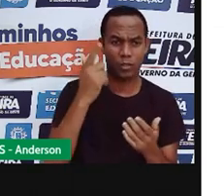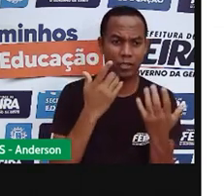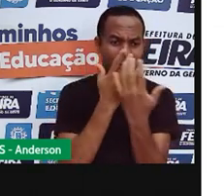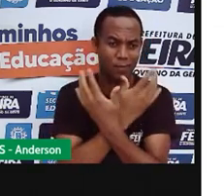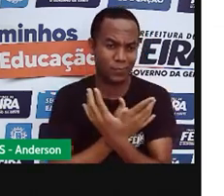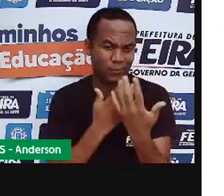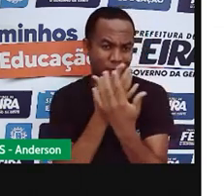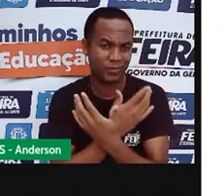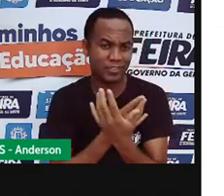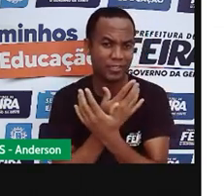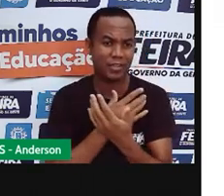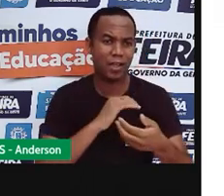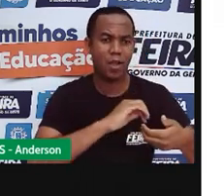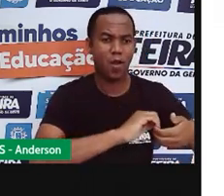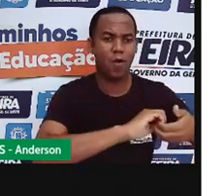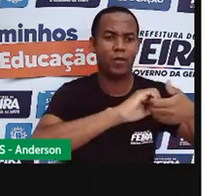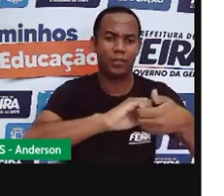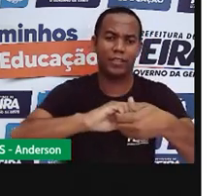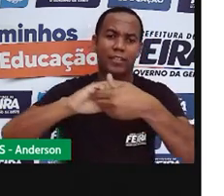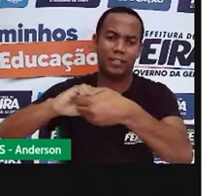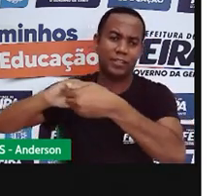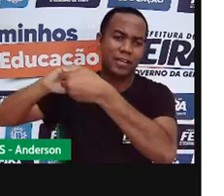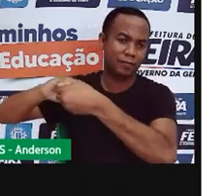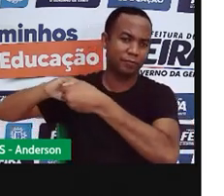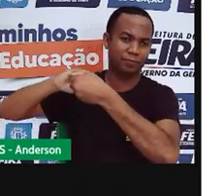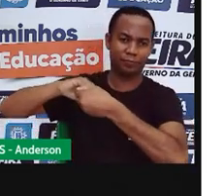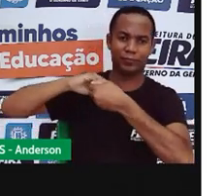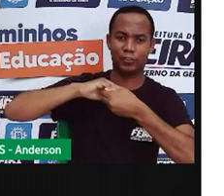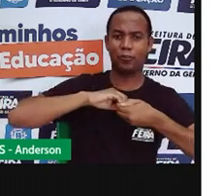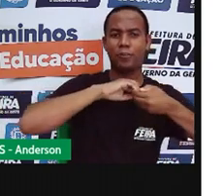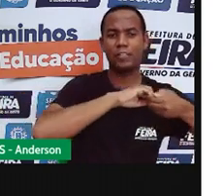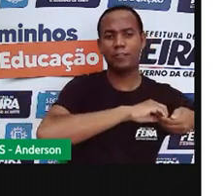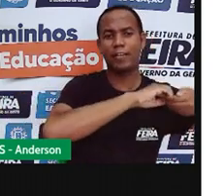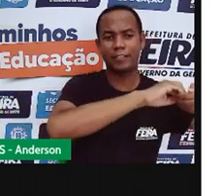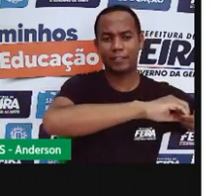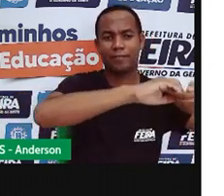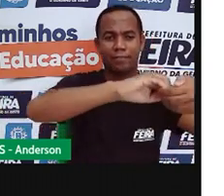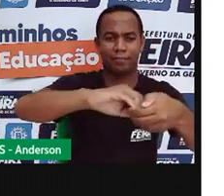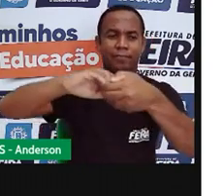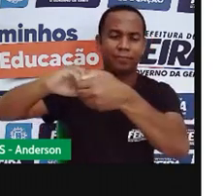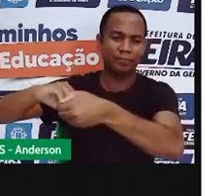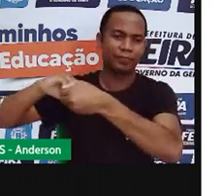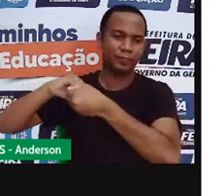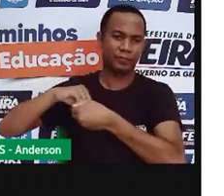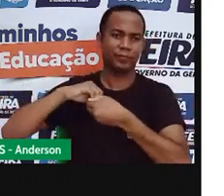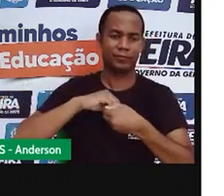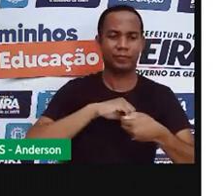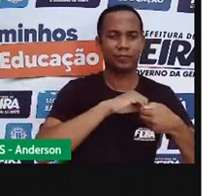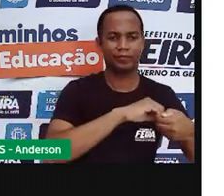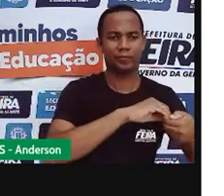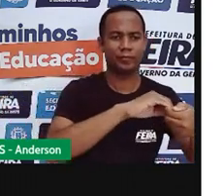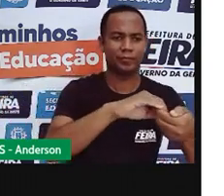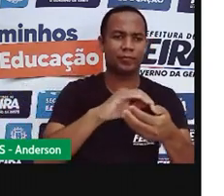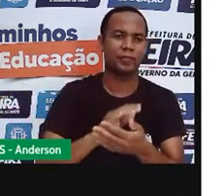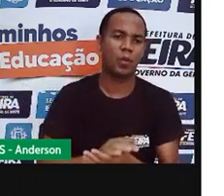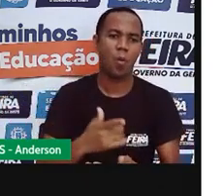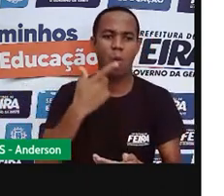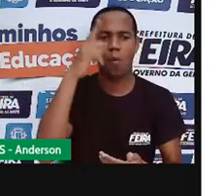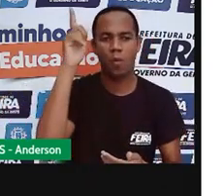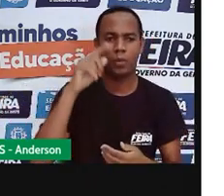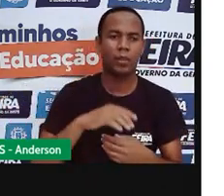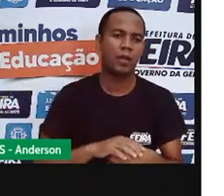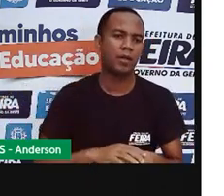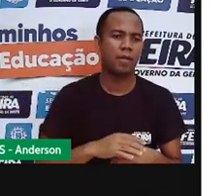de ciranda, pra brincar de roda? Você sabe, Anderson? Não sabem? Ah, tirei o pau no gatoto,